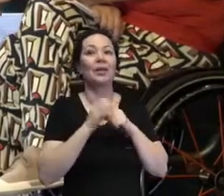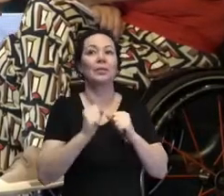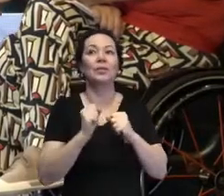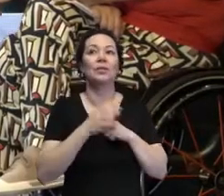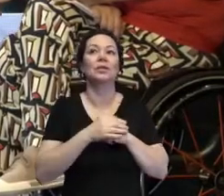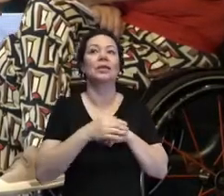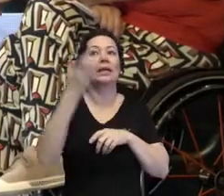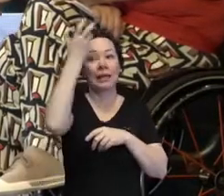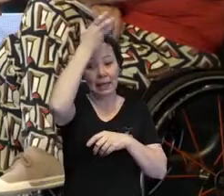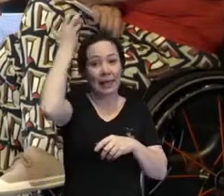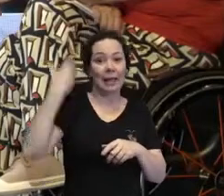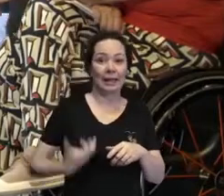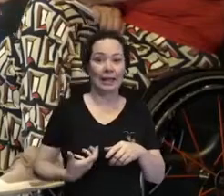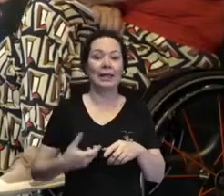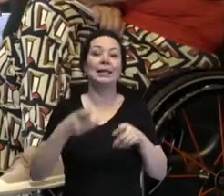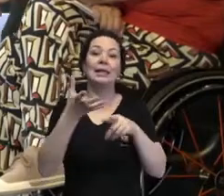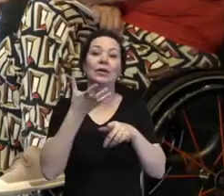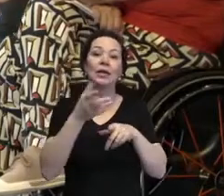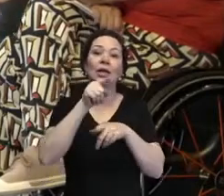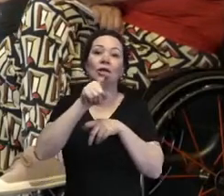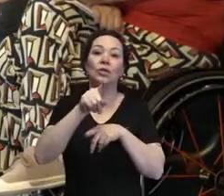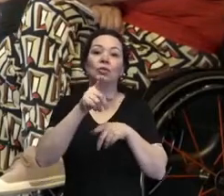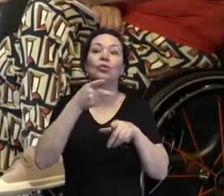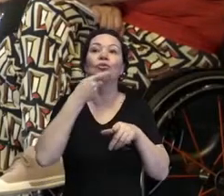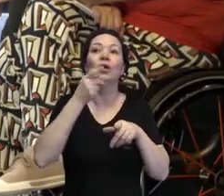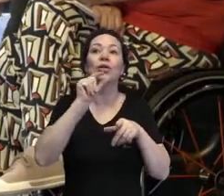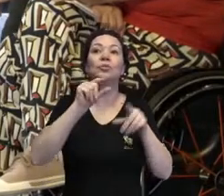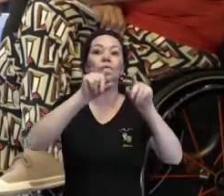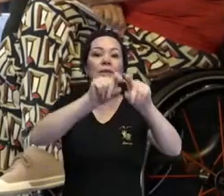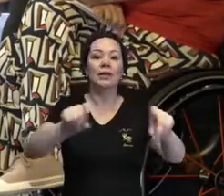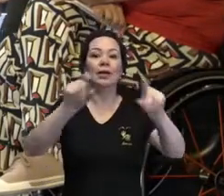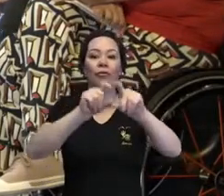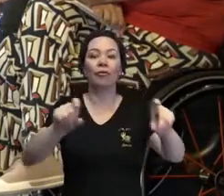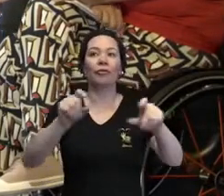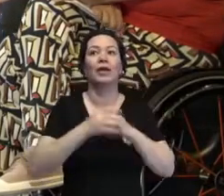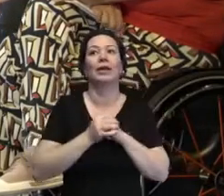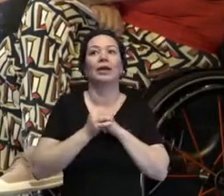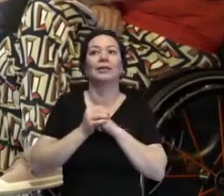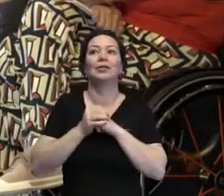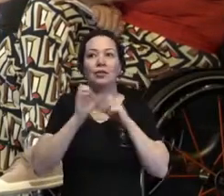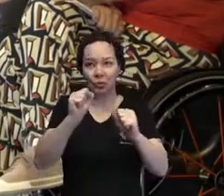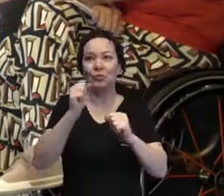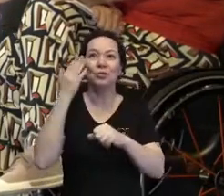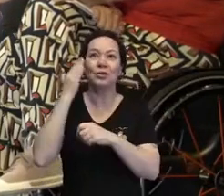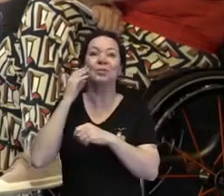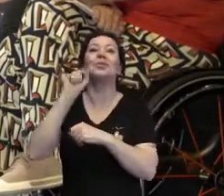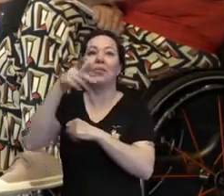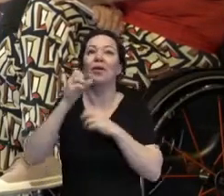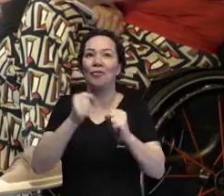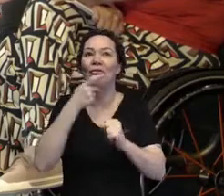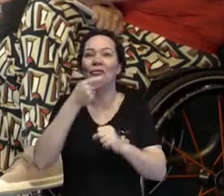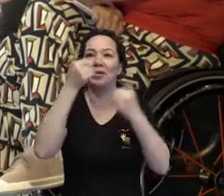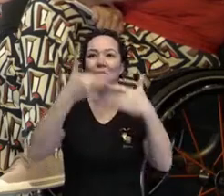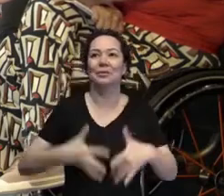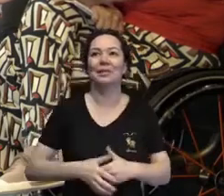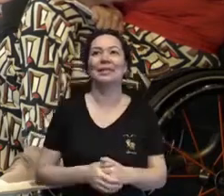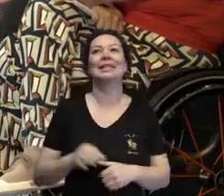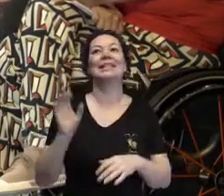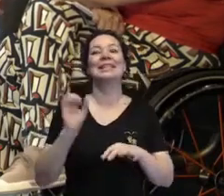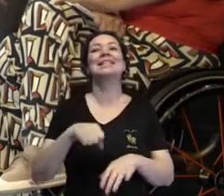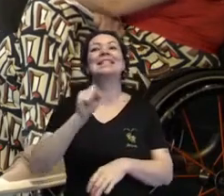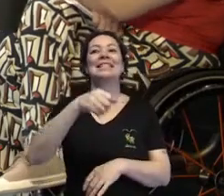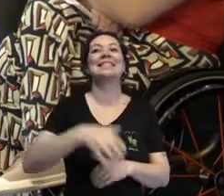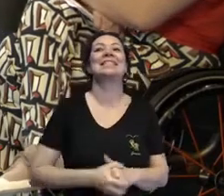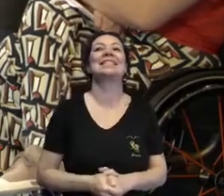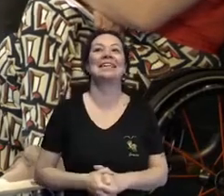Catarina, queria que você trouxesse um pouquinho da sua frase, né? Que é quando... Enfim, você sabe... Pode me dizer melhor. Sim. Por favor.